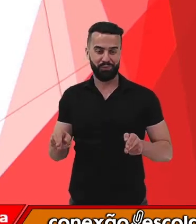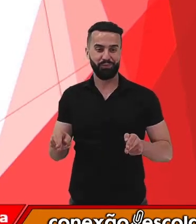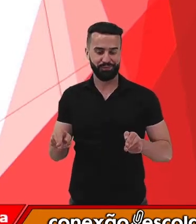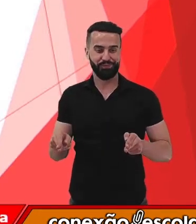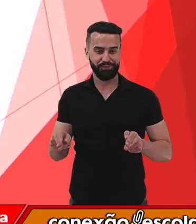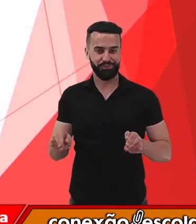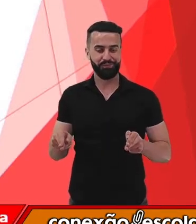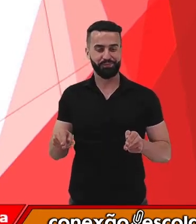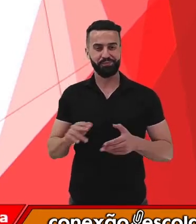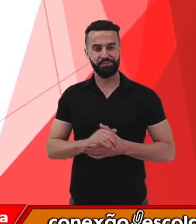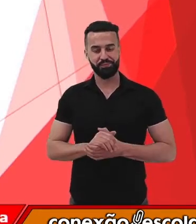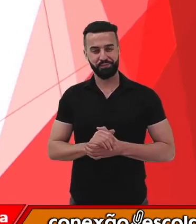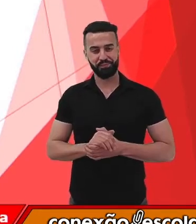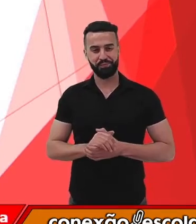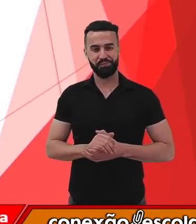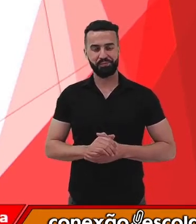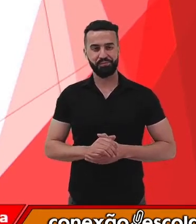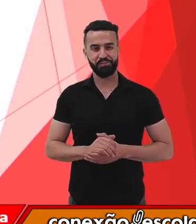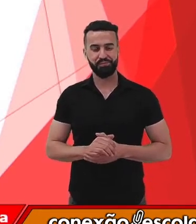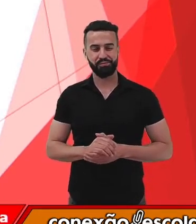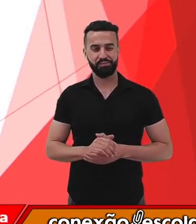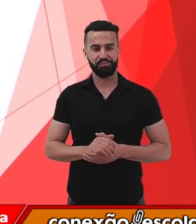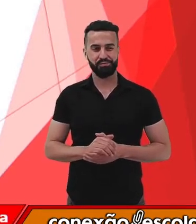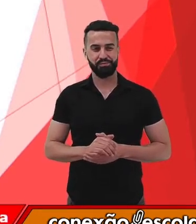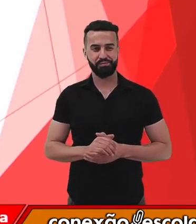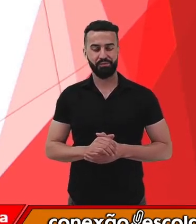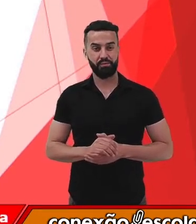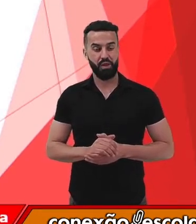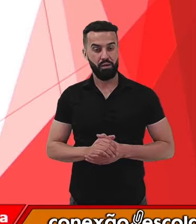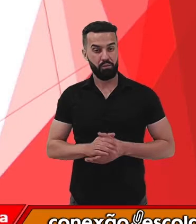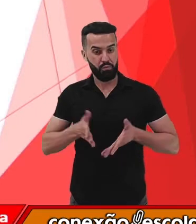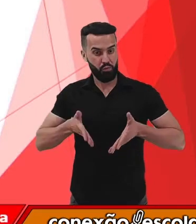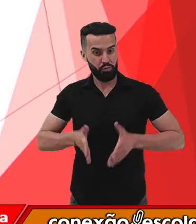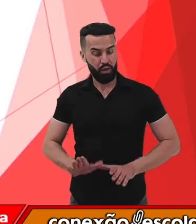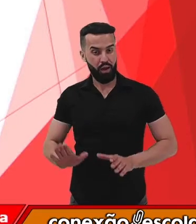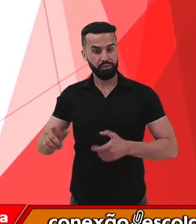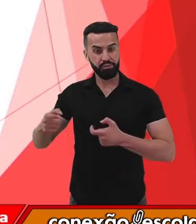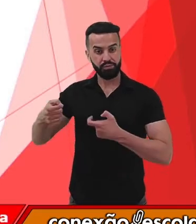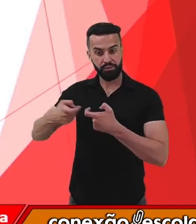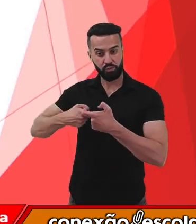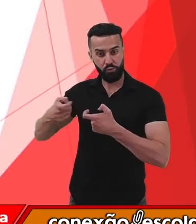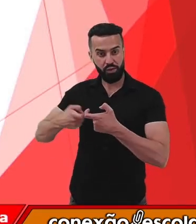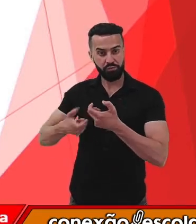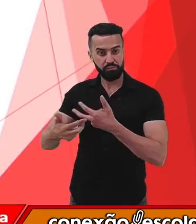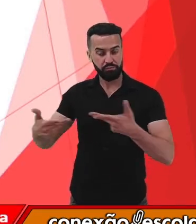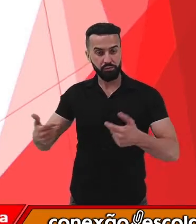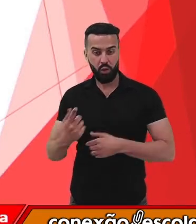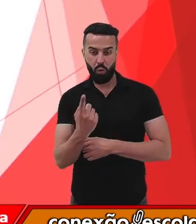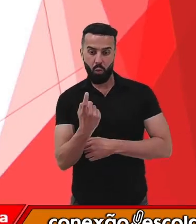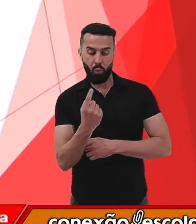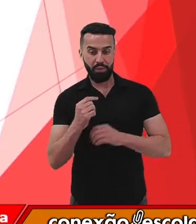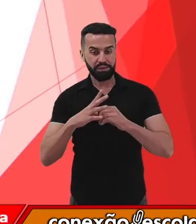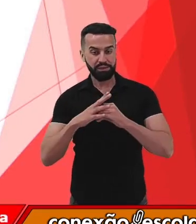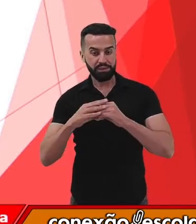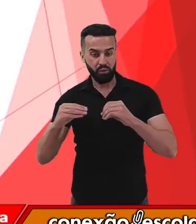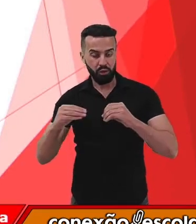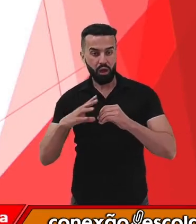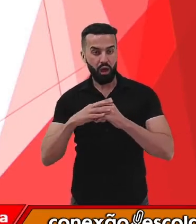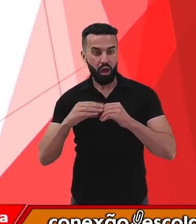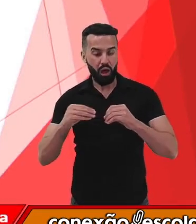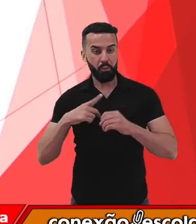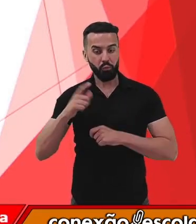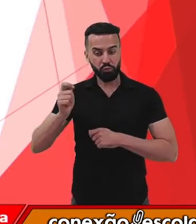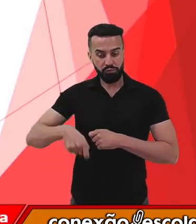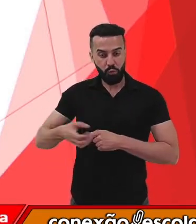material genético de outro. Na reprodução assexuada, uma única célula pode dar origem a esse novo